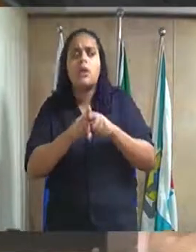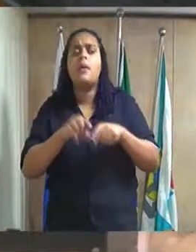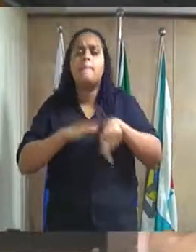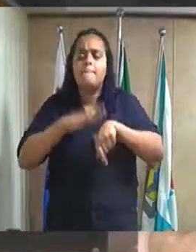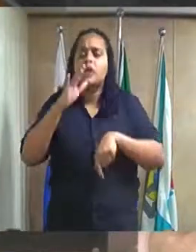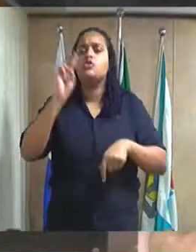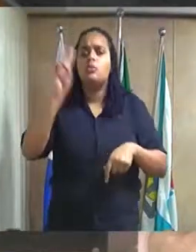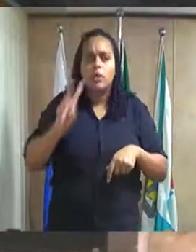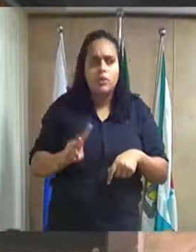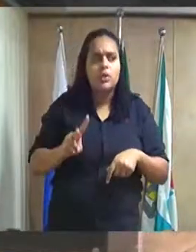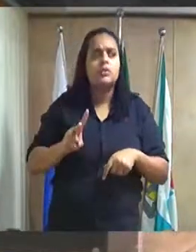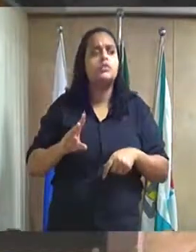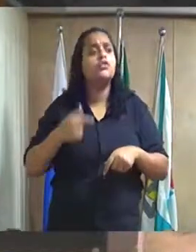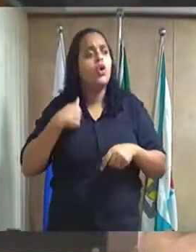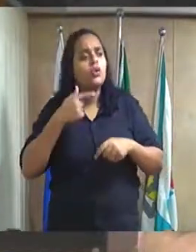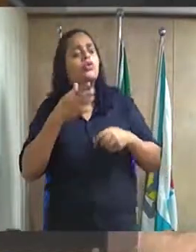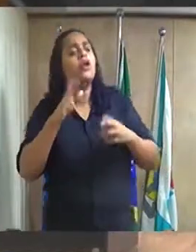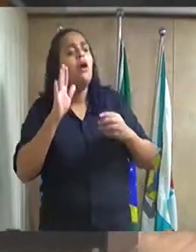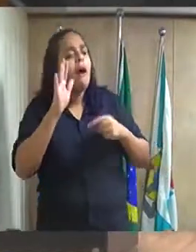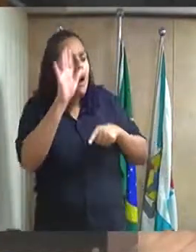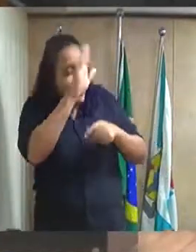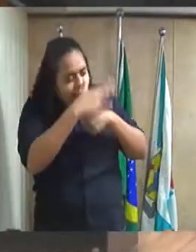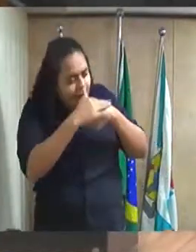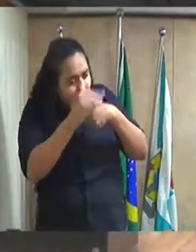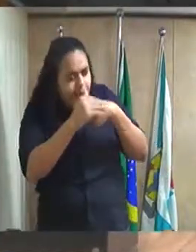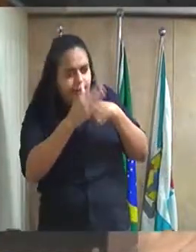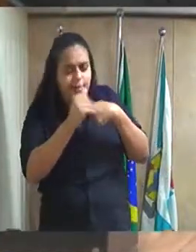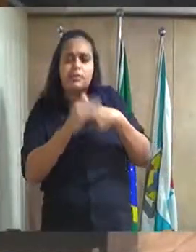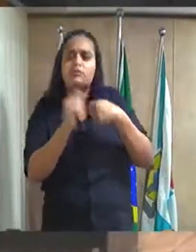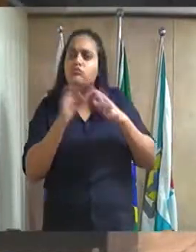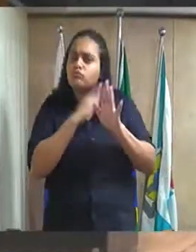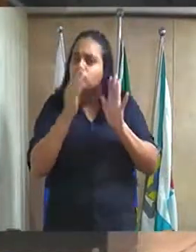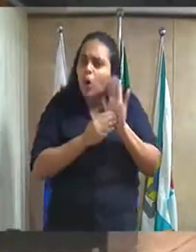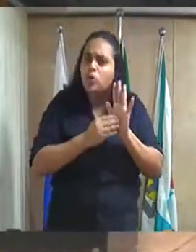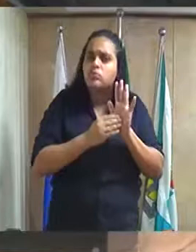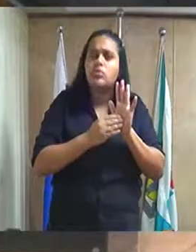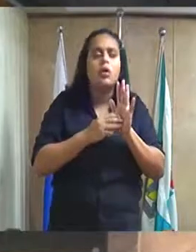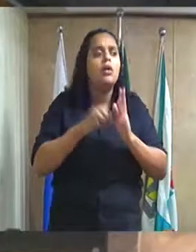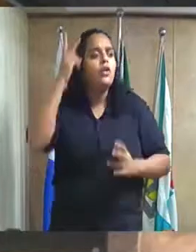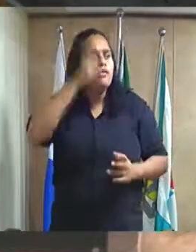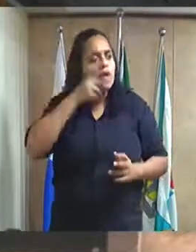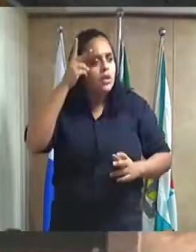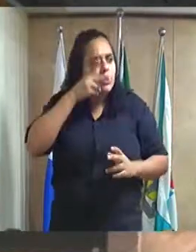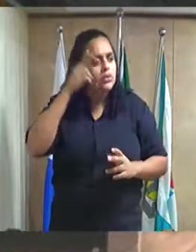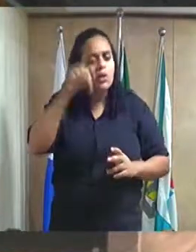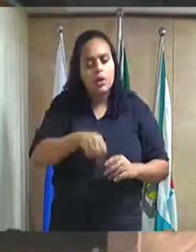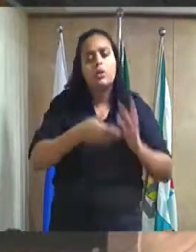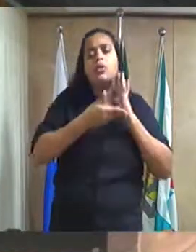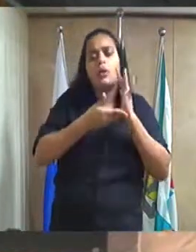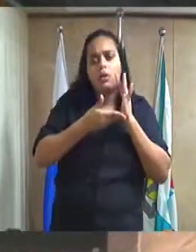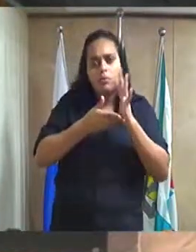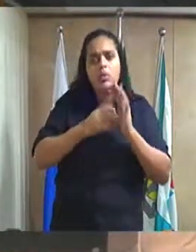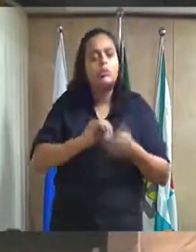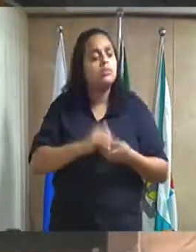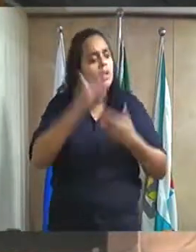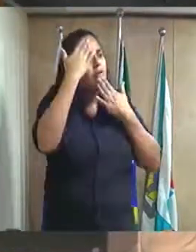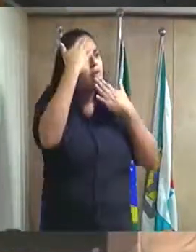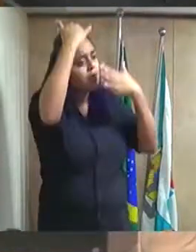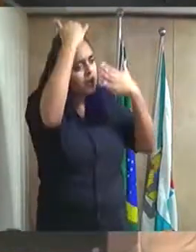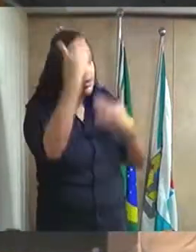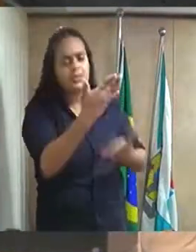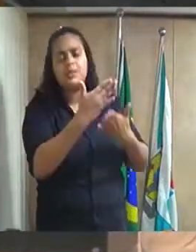vereador, todo o nosso carinho, todo o carinho dos vereadores dessa Casa aqui. Te agradecer